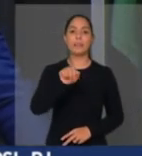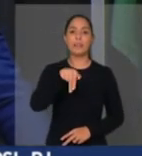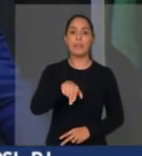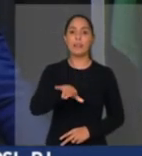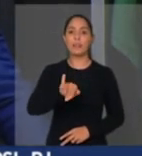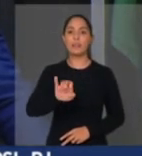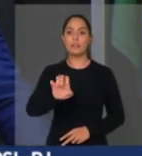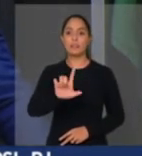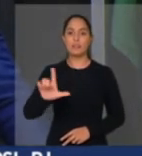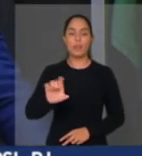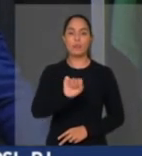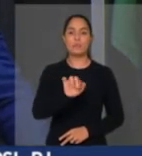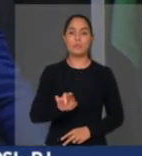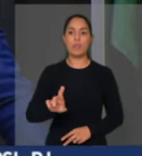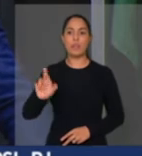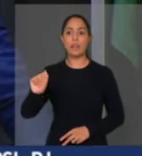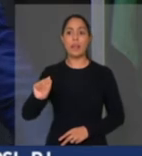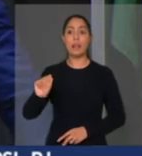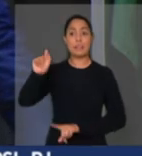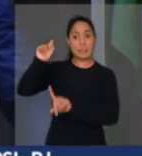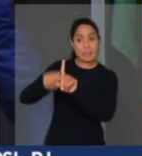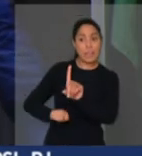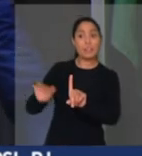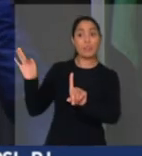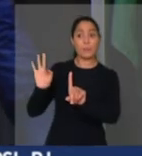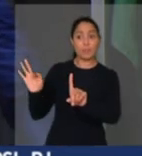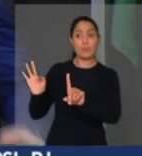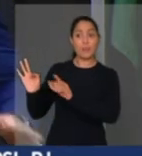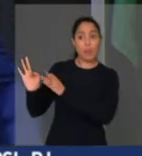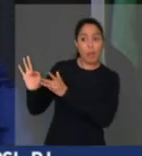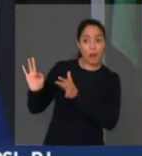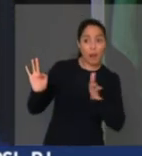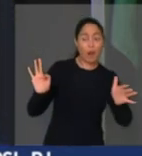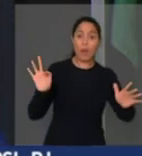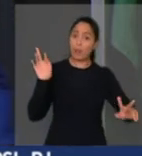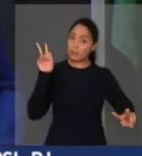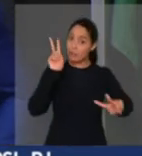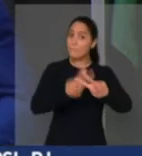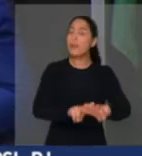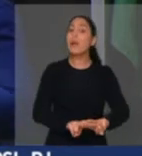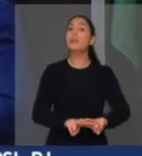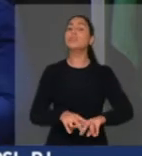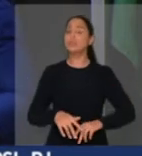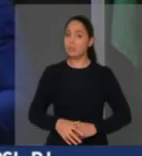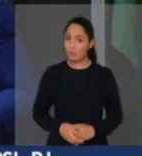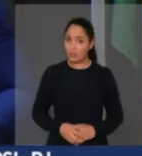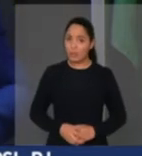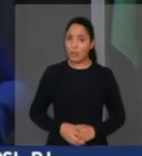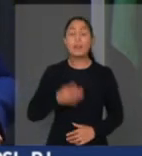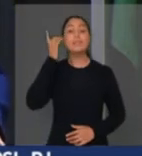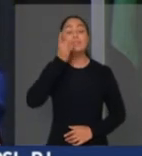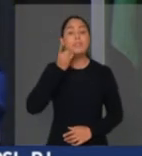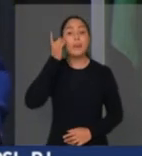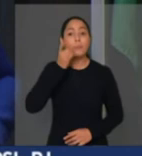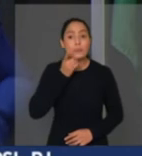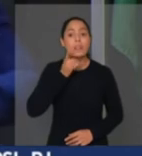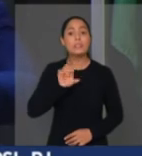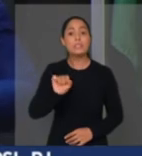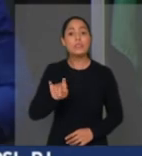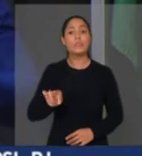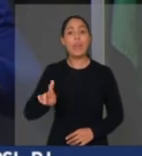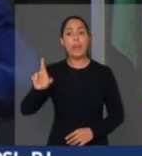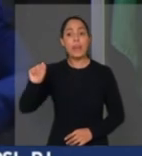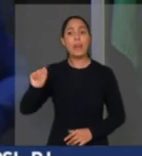desde fevereiro. Como todos sabem, deputado Daniel Silveira, que gozava das suas prerrogativas parlamentares,